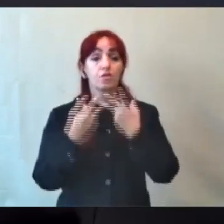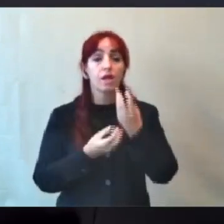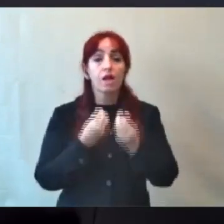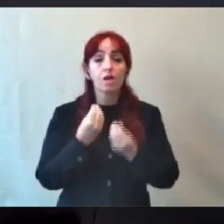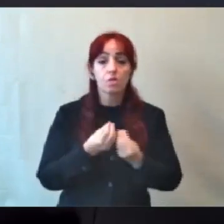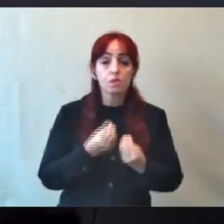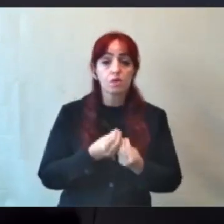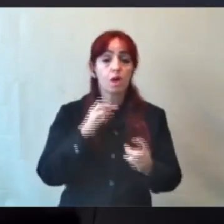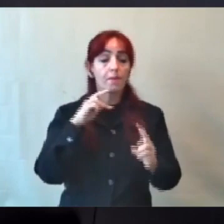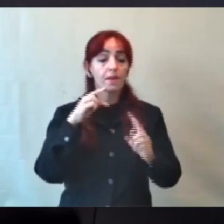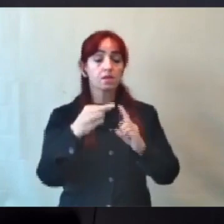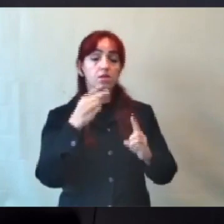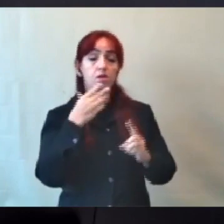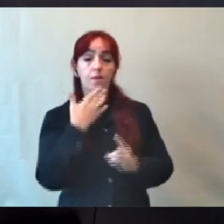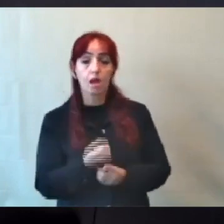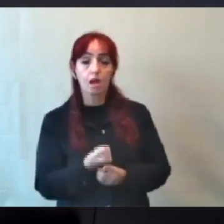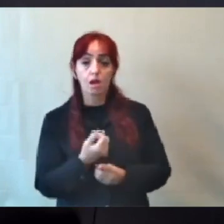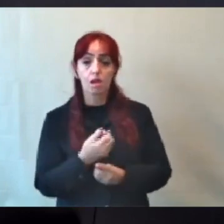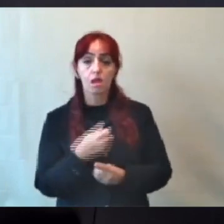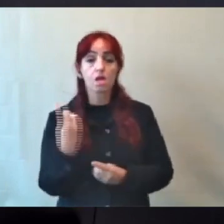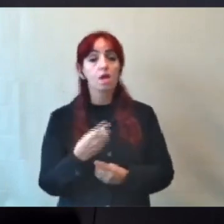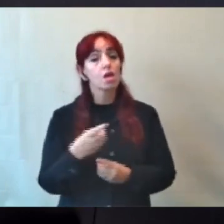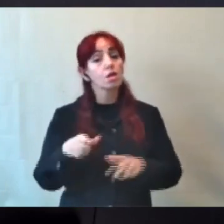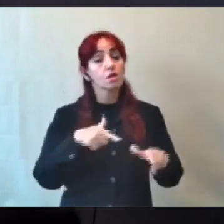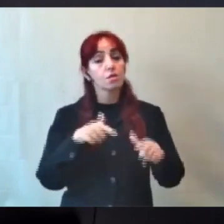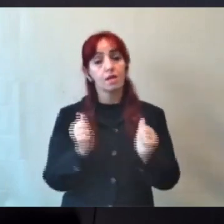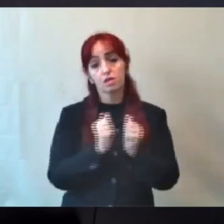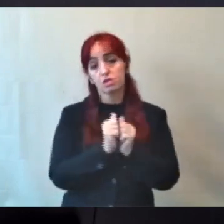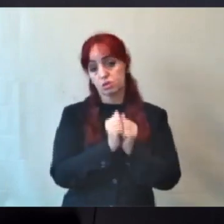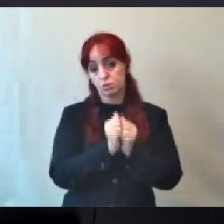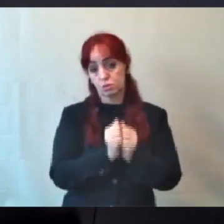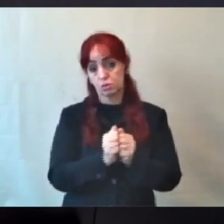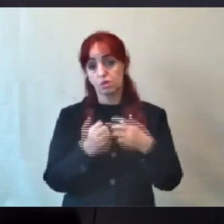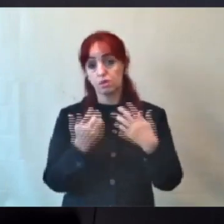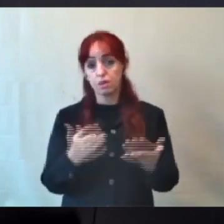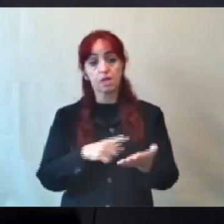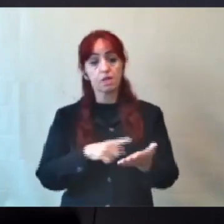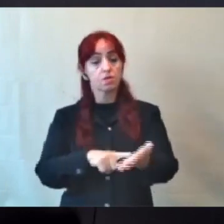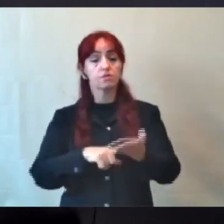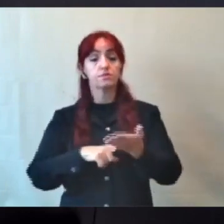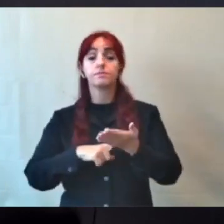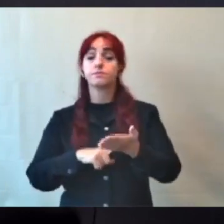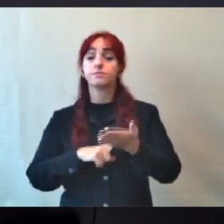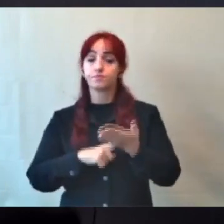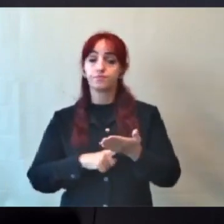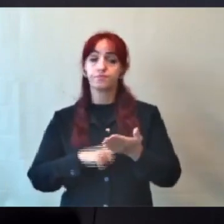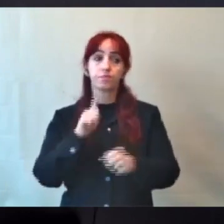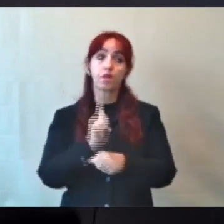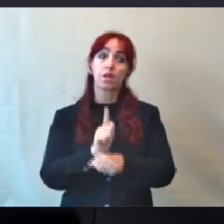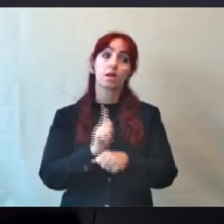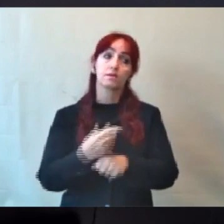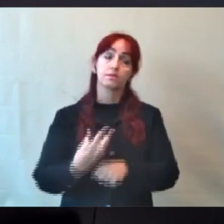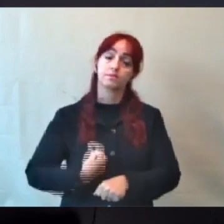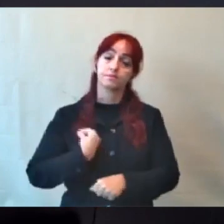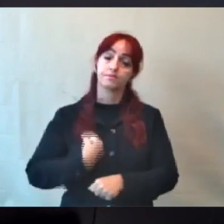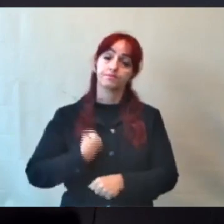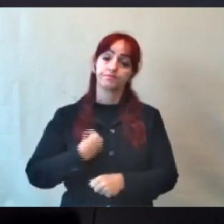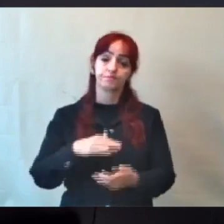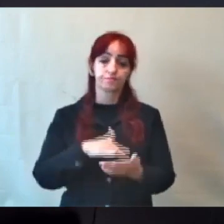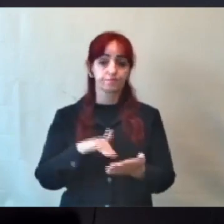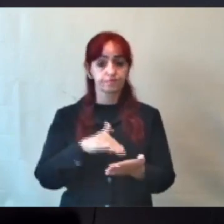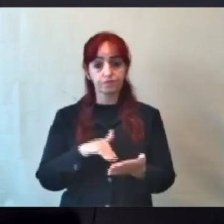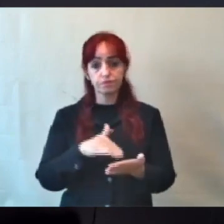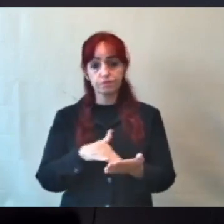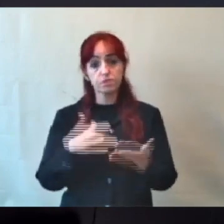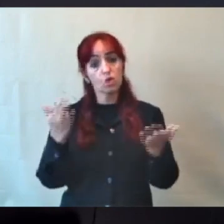trabalhar junto. E não impede guerra, mas a convocação foi para garantir a presença do secretário, que não é o que a gente teve